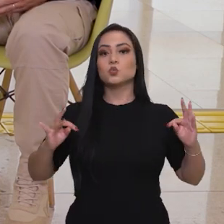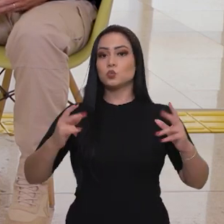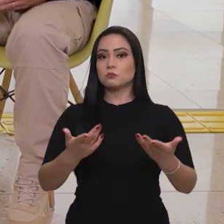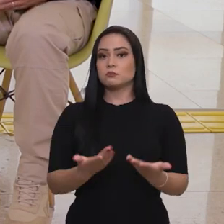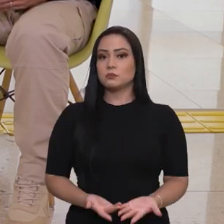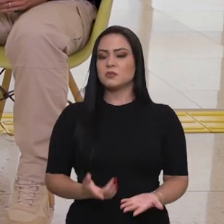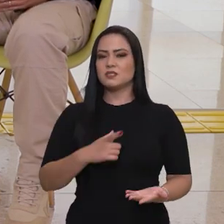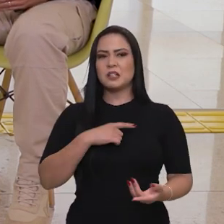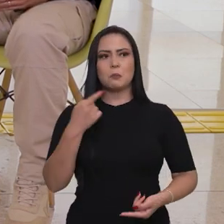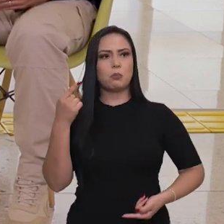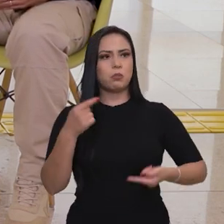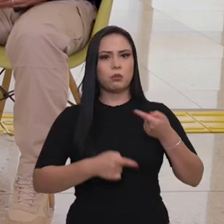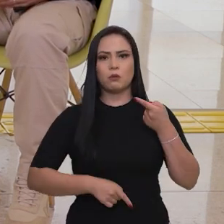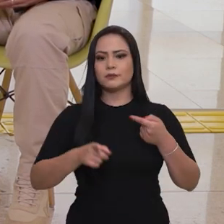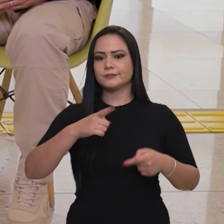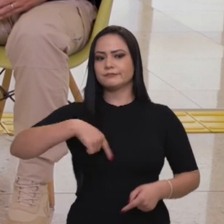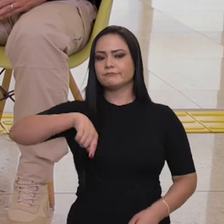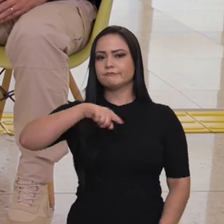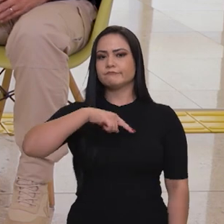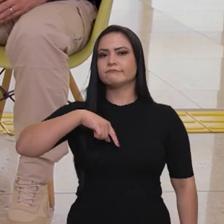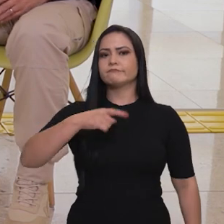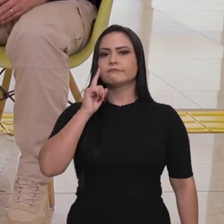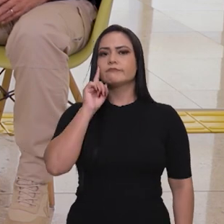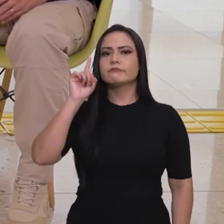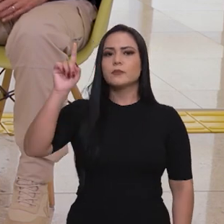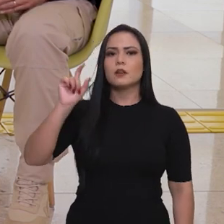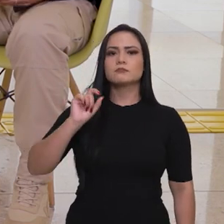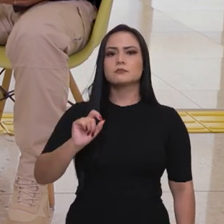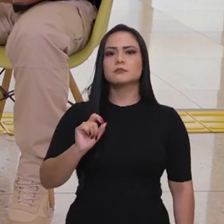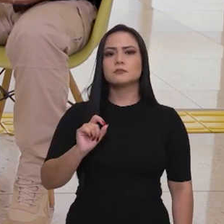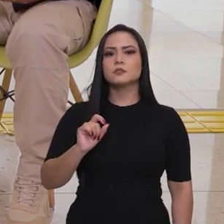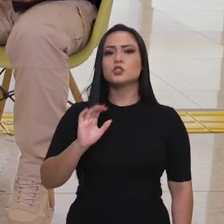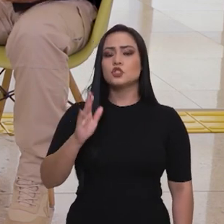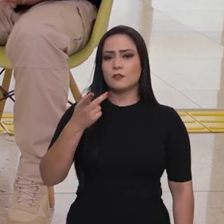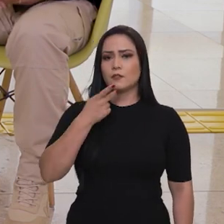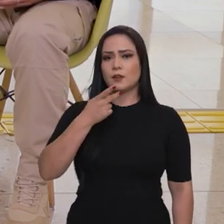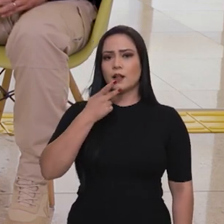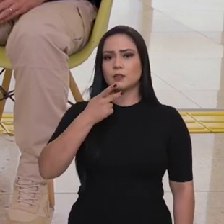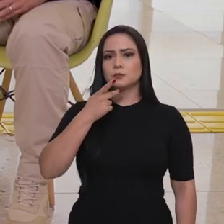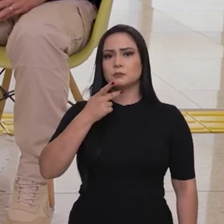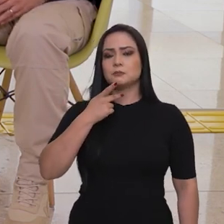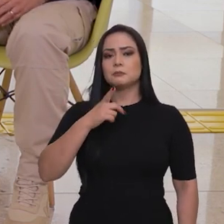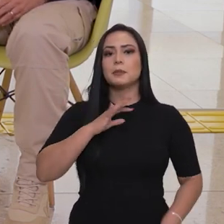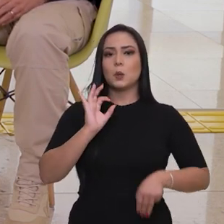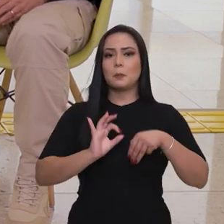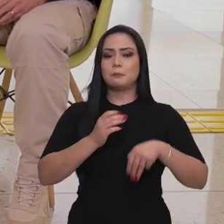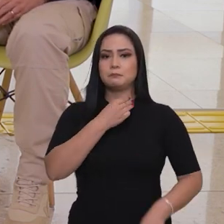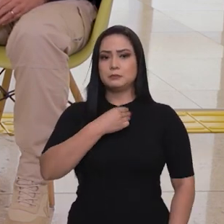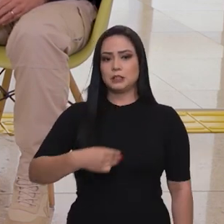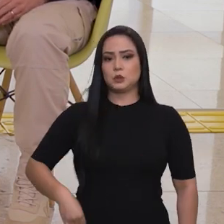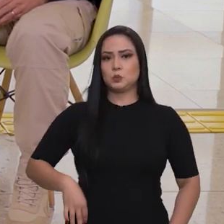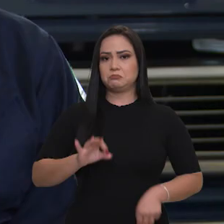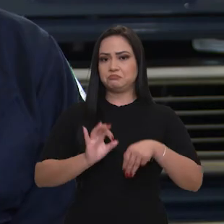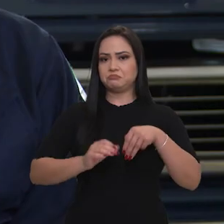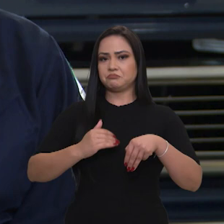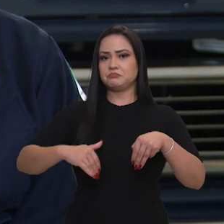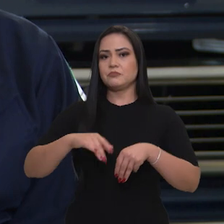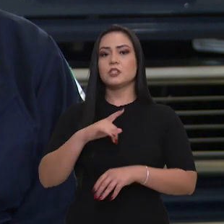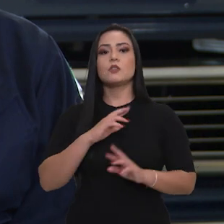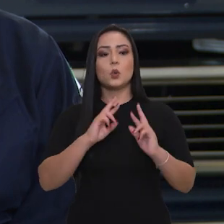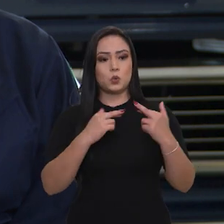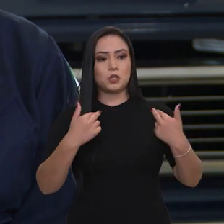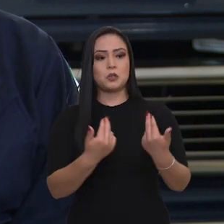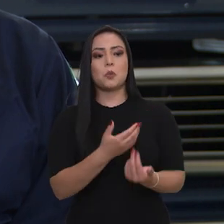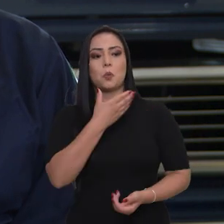nada, eu gostaria um pouco de desconstruir essa ideia do que foi dito pelo ministro. Nós